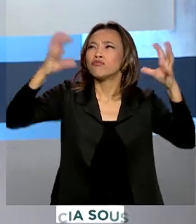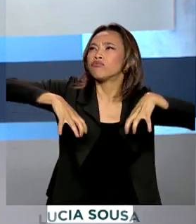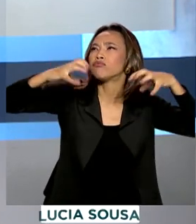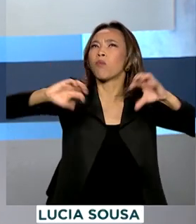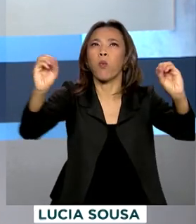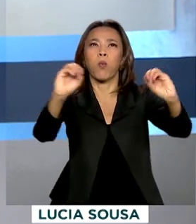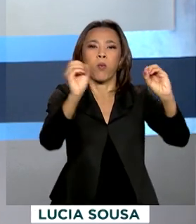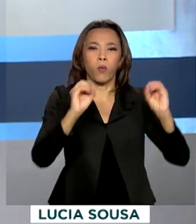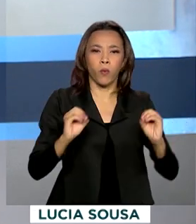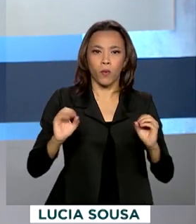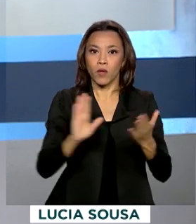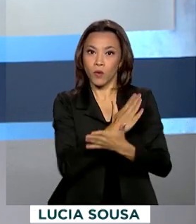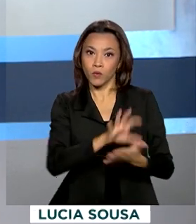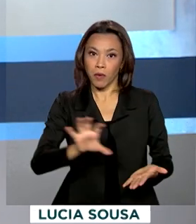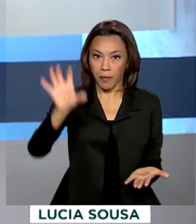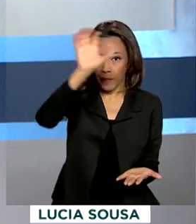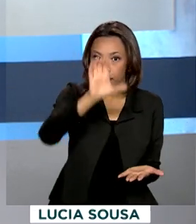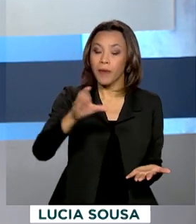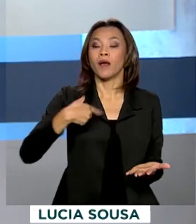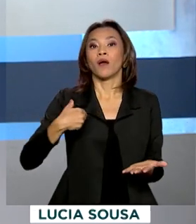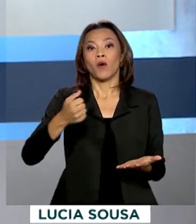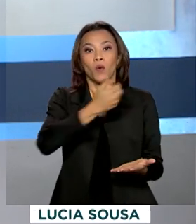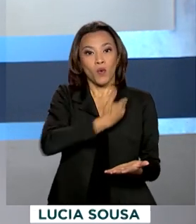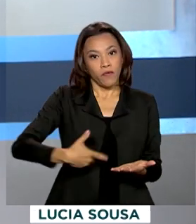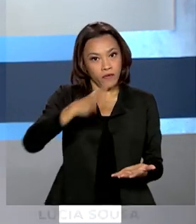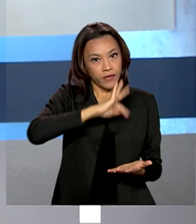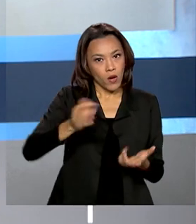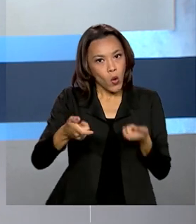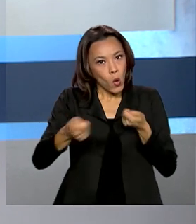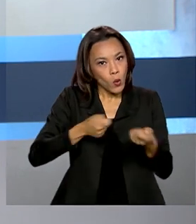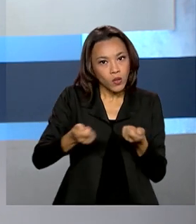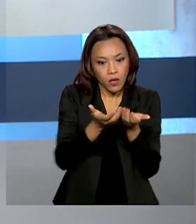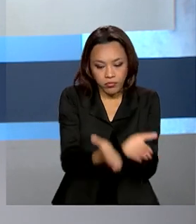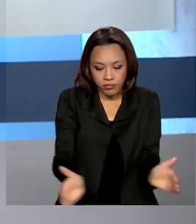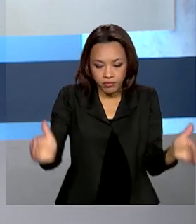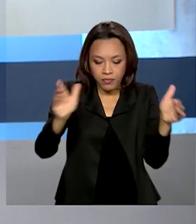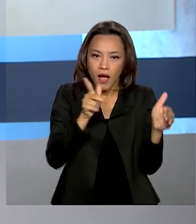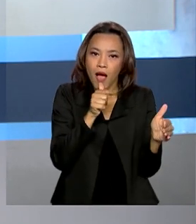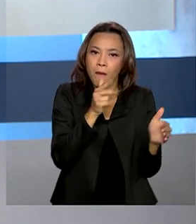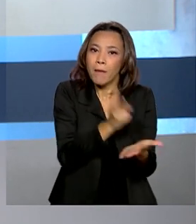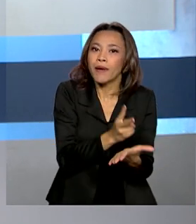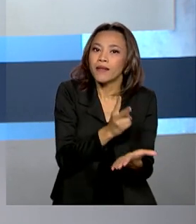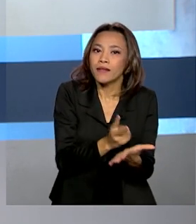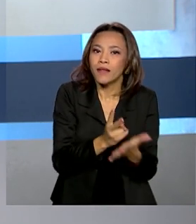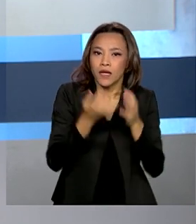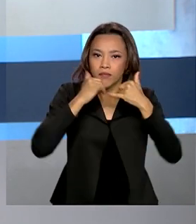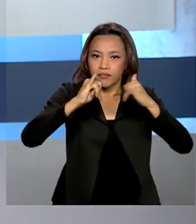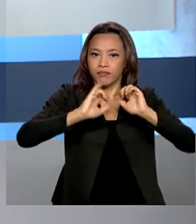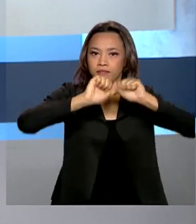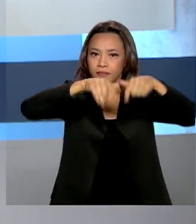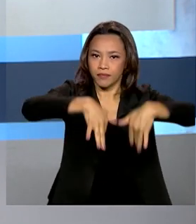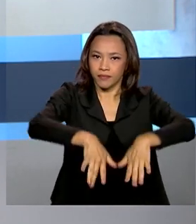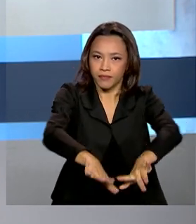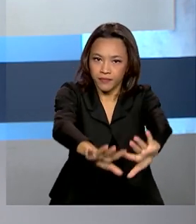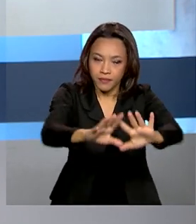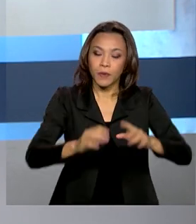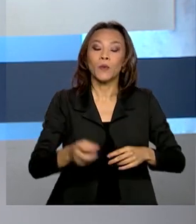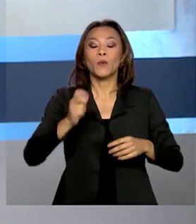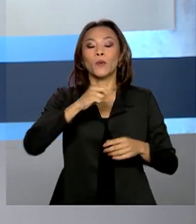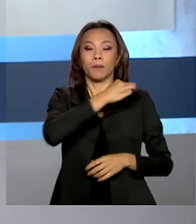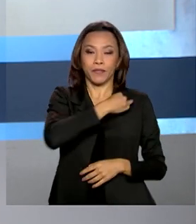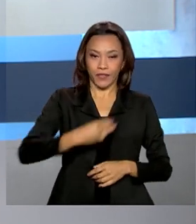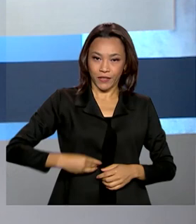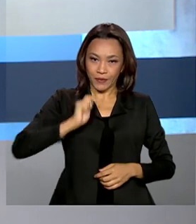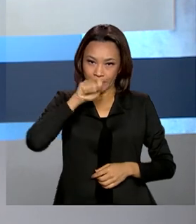país, o governo federal monitora os reservatórios para garantir a segurança energética. O ministro de Minas e Energia, Bento Albuquerque,